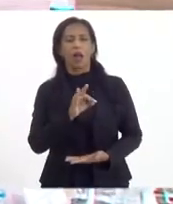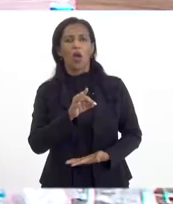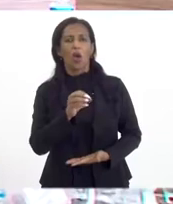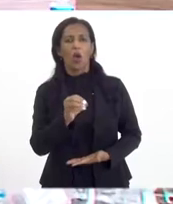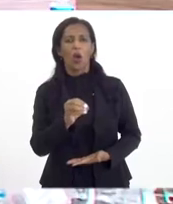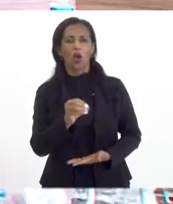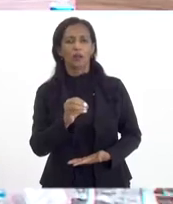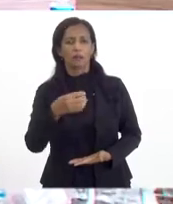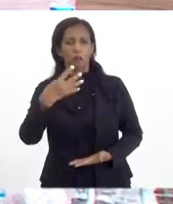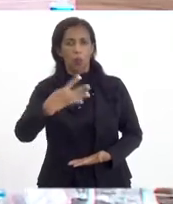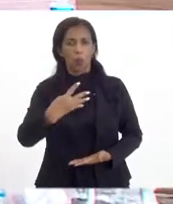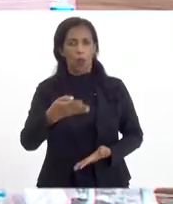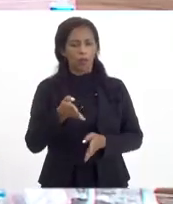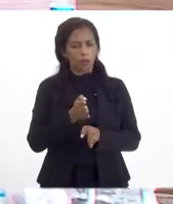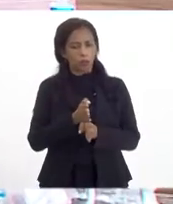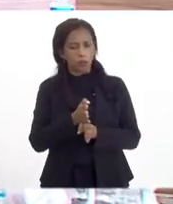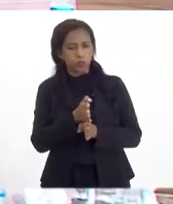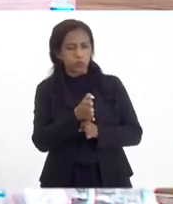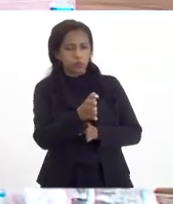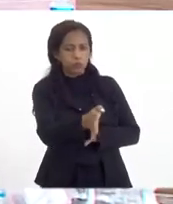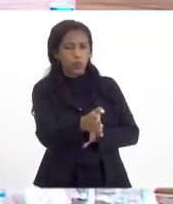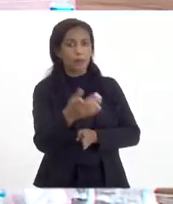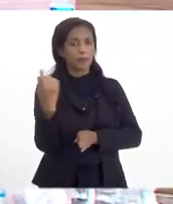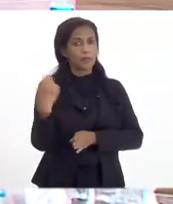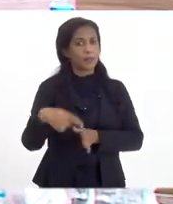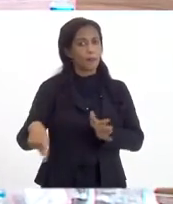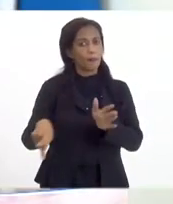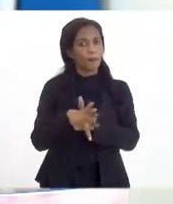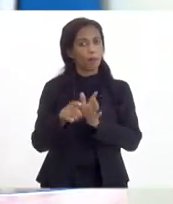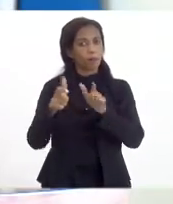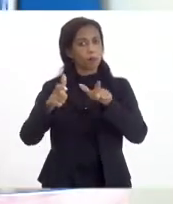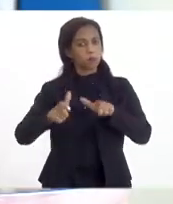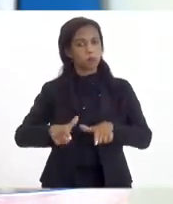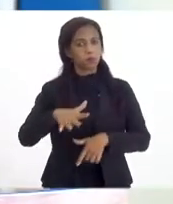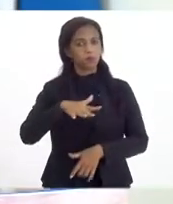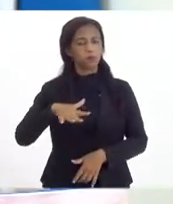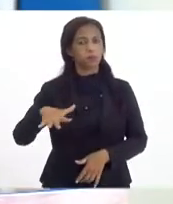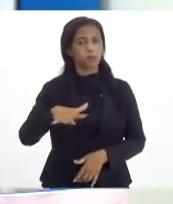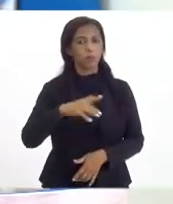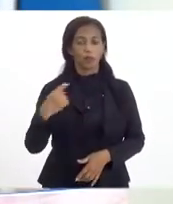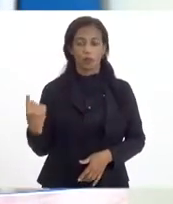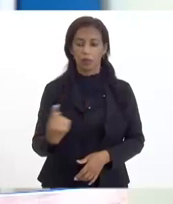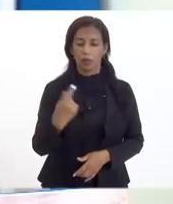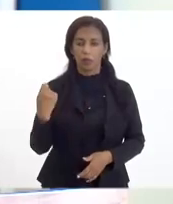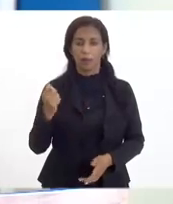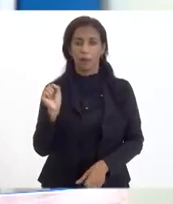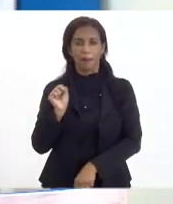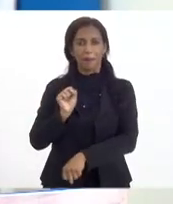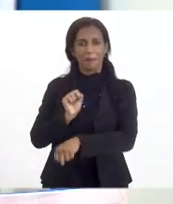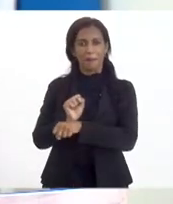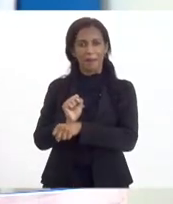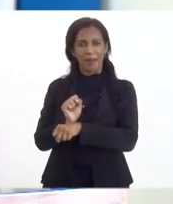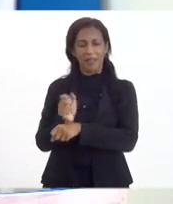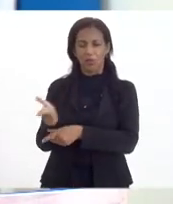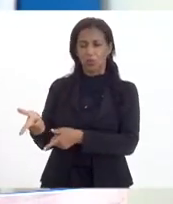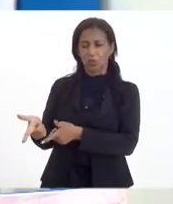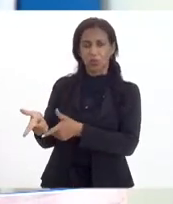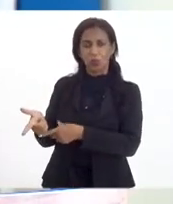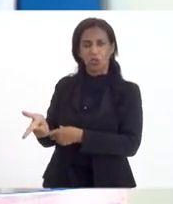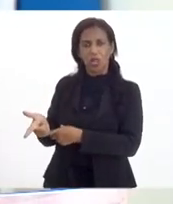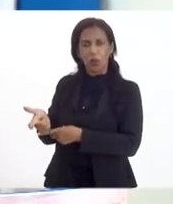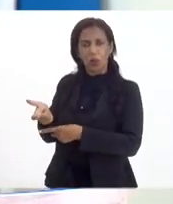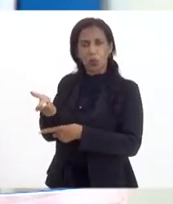tem que ser uma bandeira, um lobby aqui da região. O que é isso? Nós precisamos parar de reinjetar o gás natural